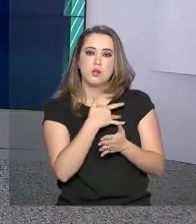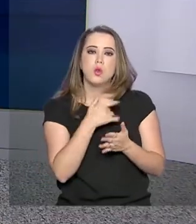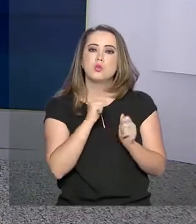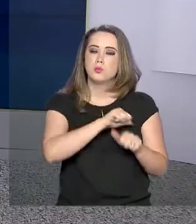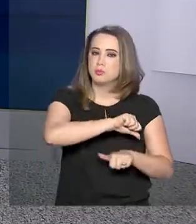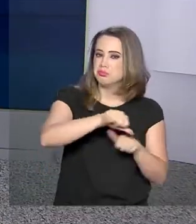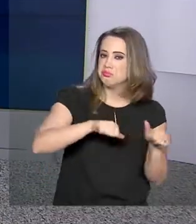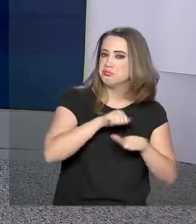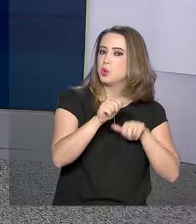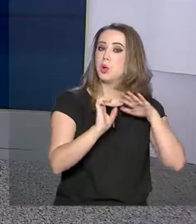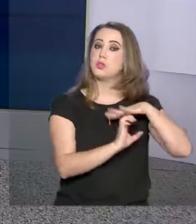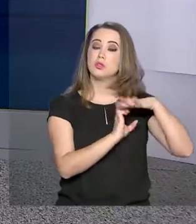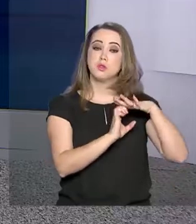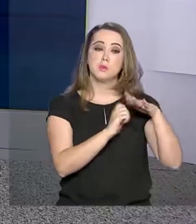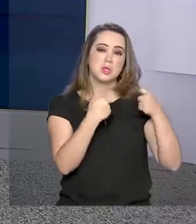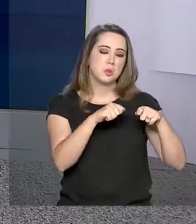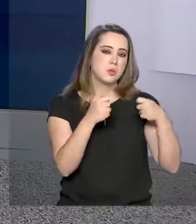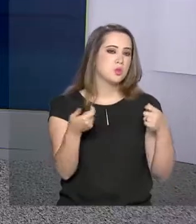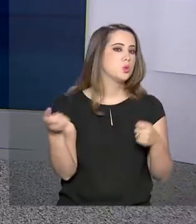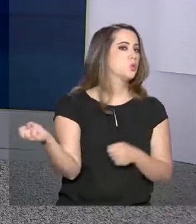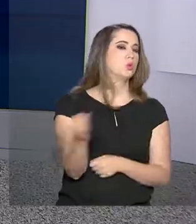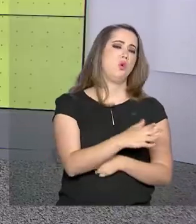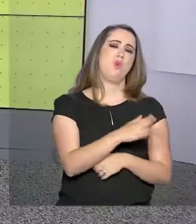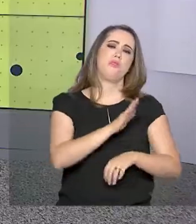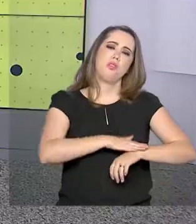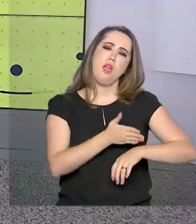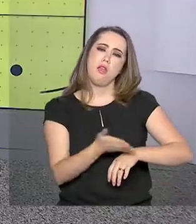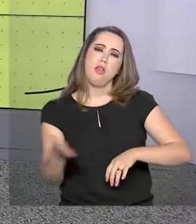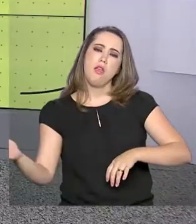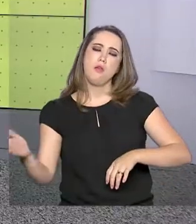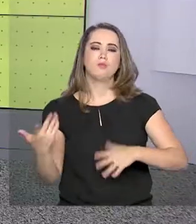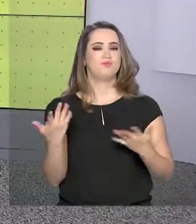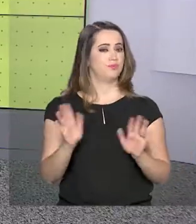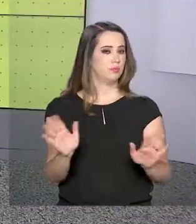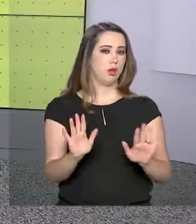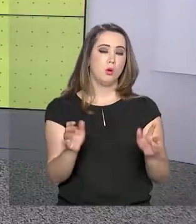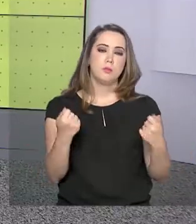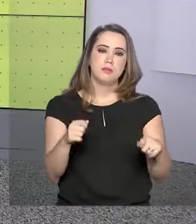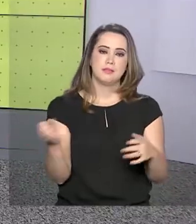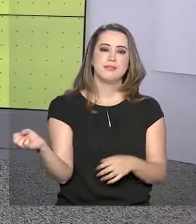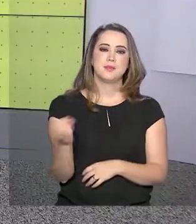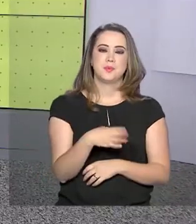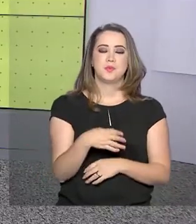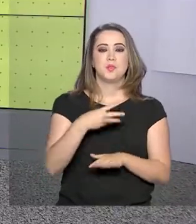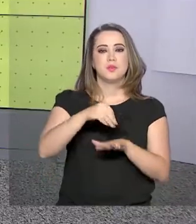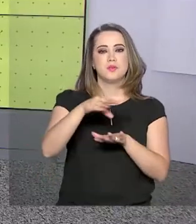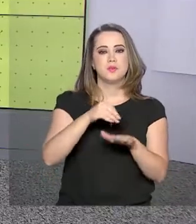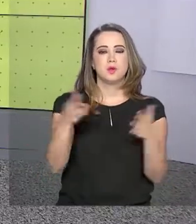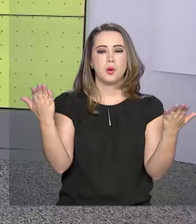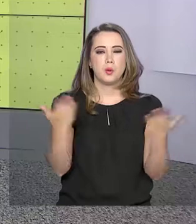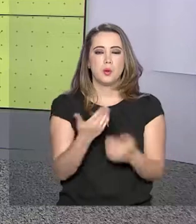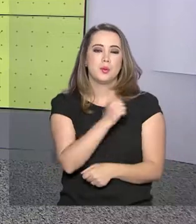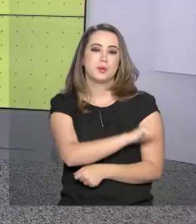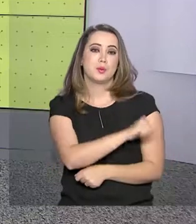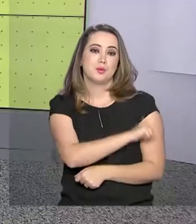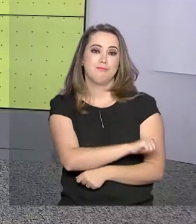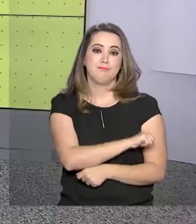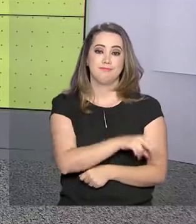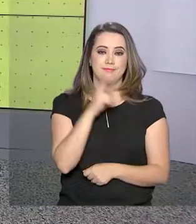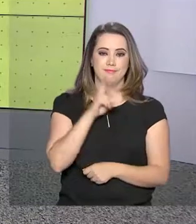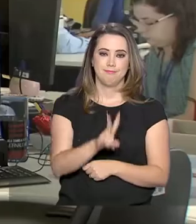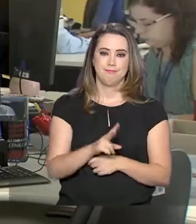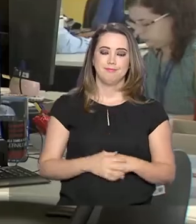operadora sem a necessidade de cumprir novos prazos de carência. As informações com a repórter Priscila Terezo, direto do Rio de Janeiro.